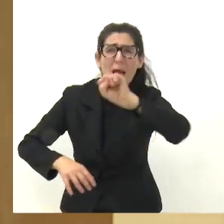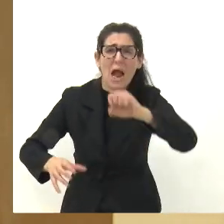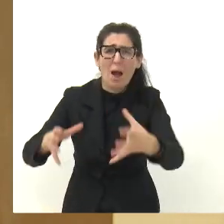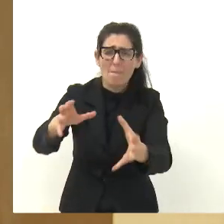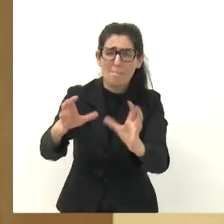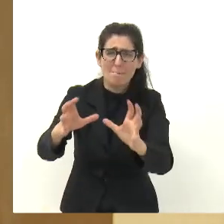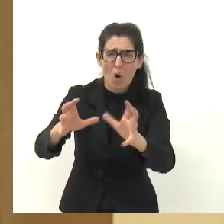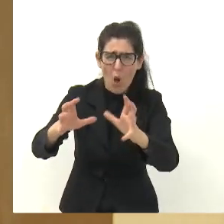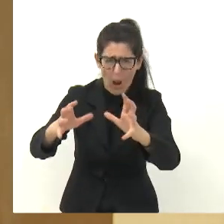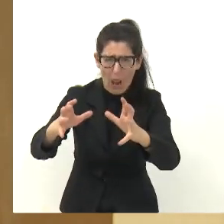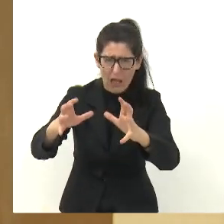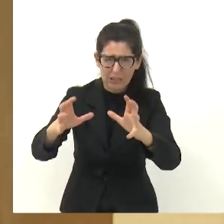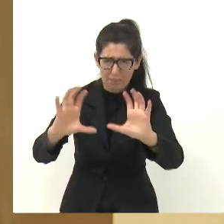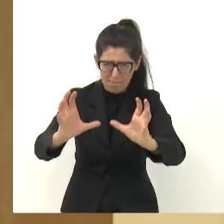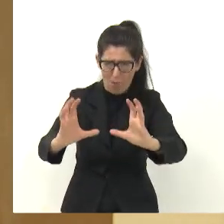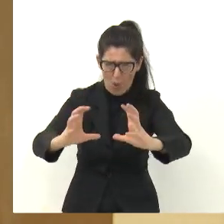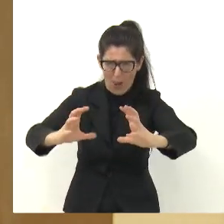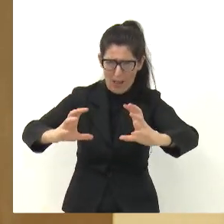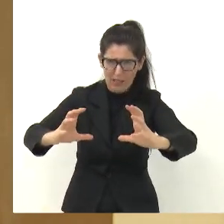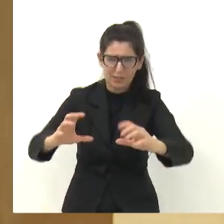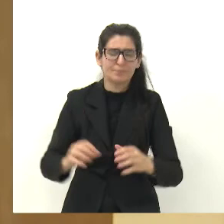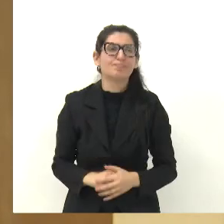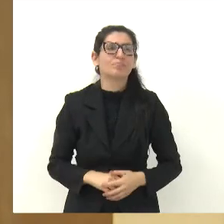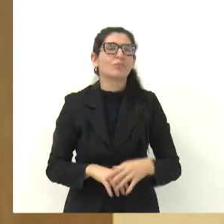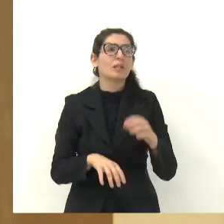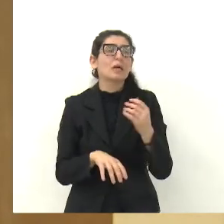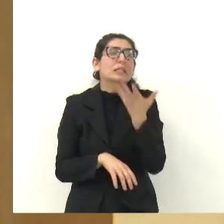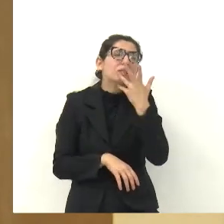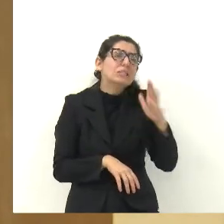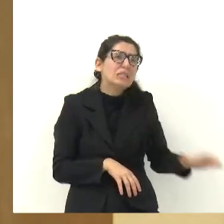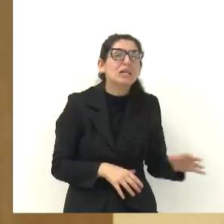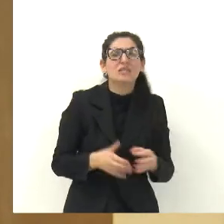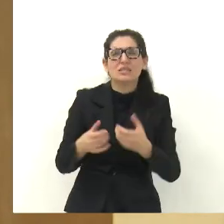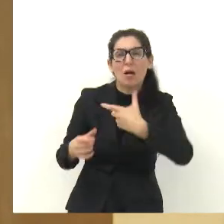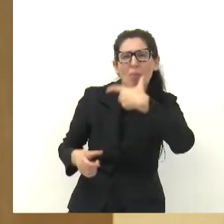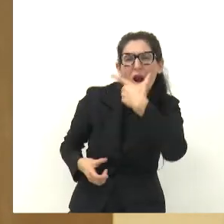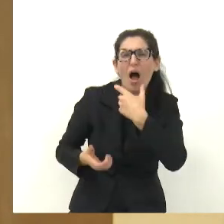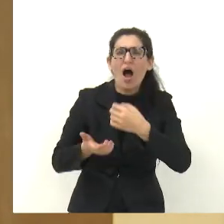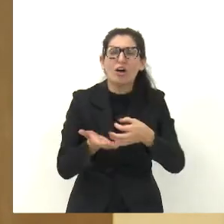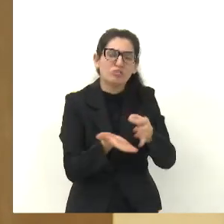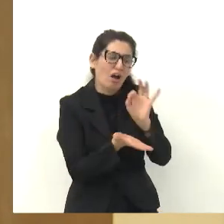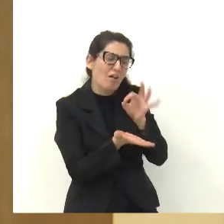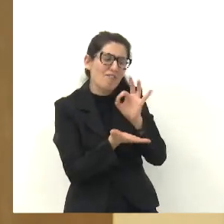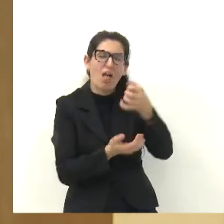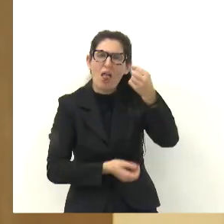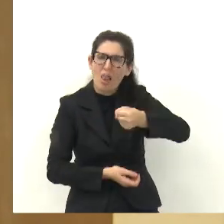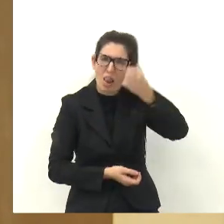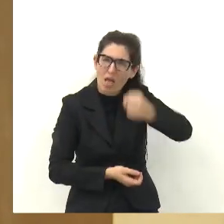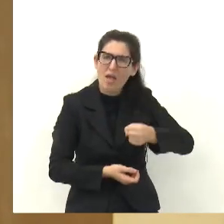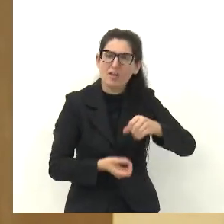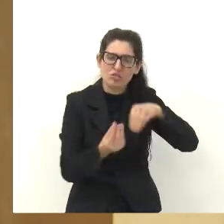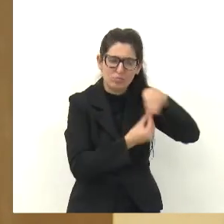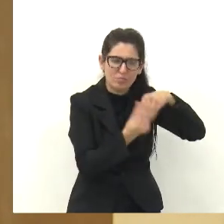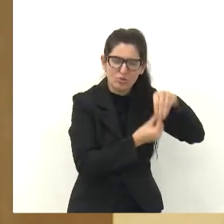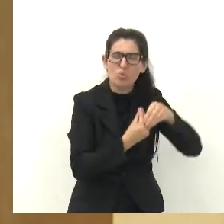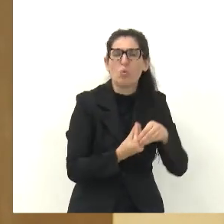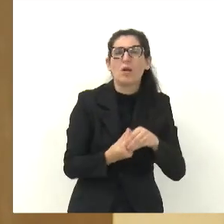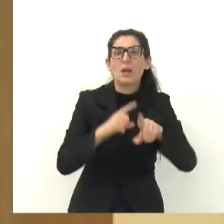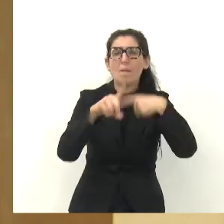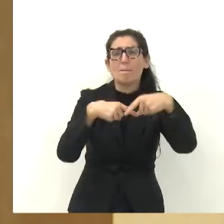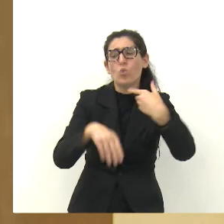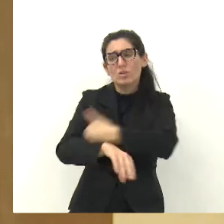para aquelas criançadinhas, lá onde eles recebem um café com leite de manhã cedo, umas bolachas, daí eles vão lá para o treino deles lá, então